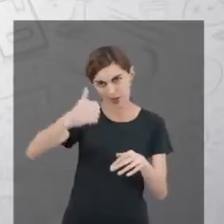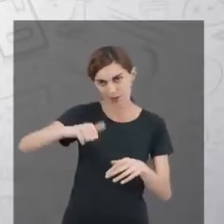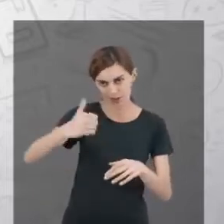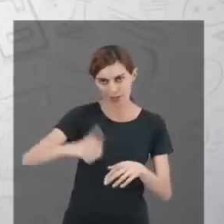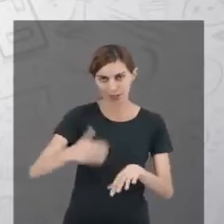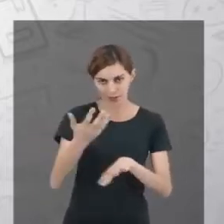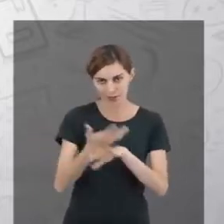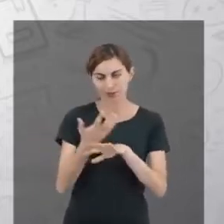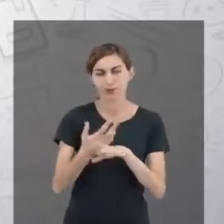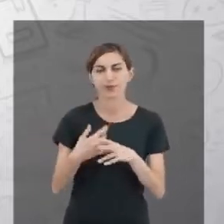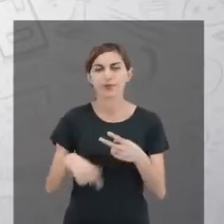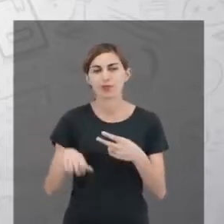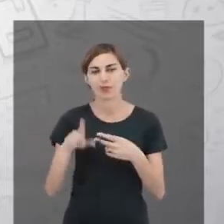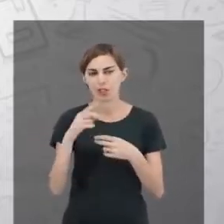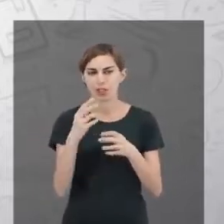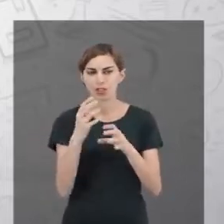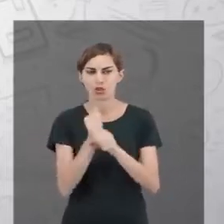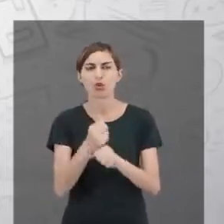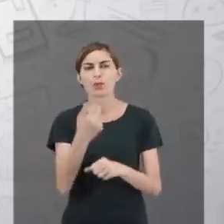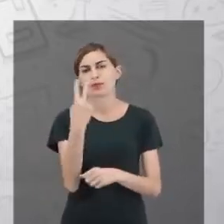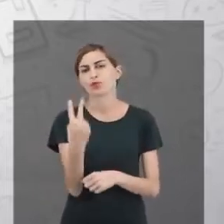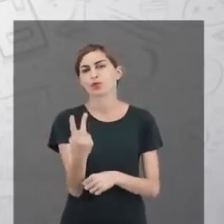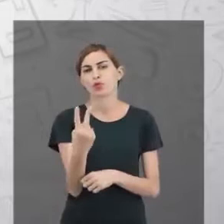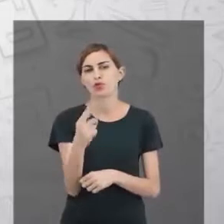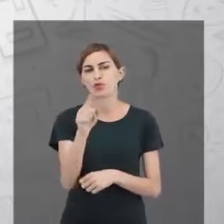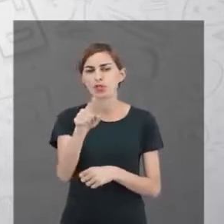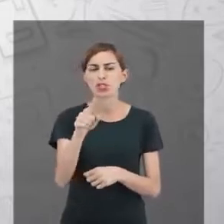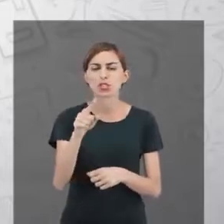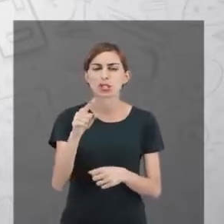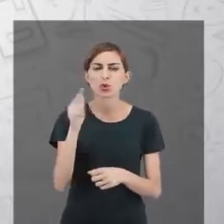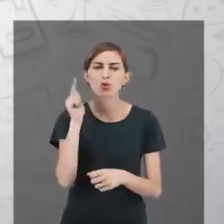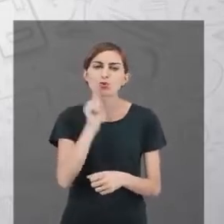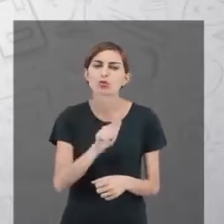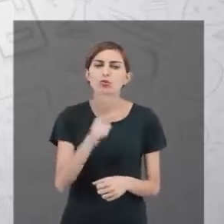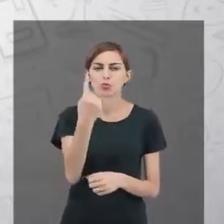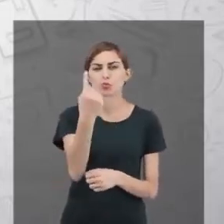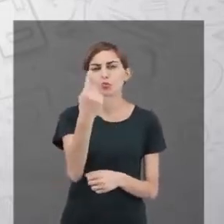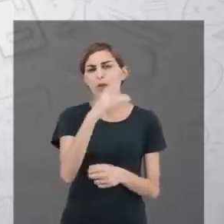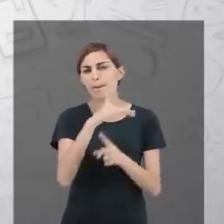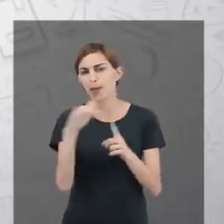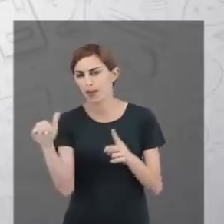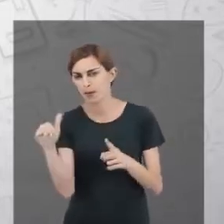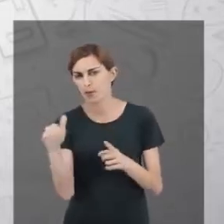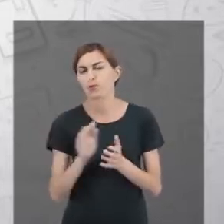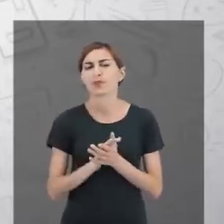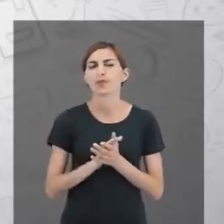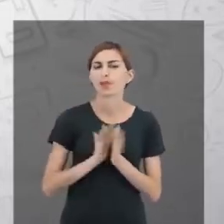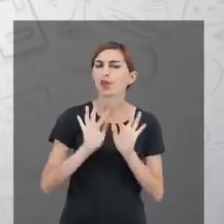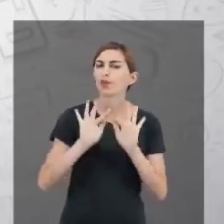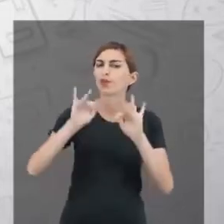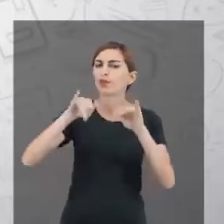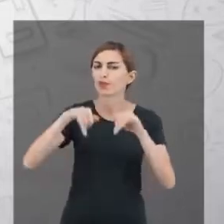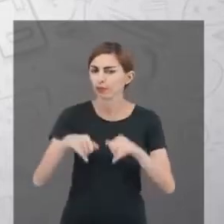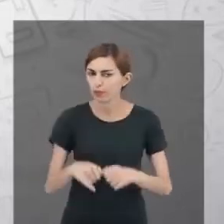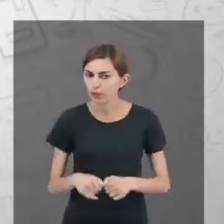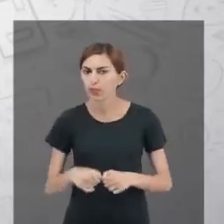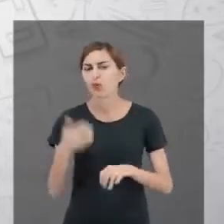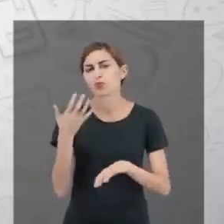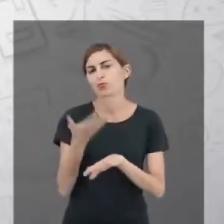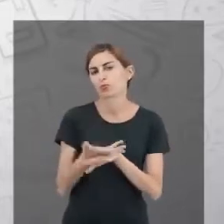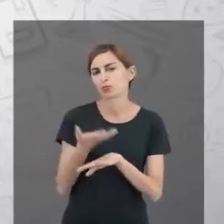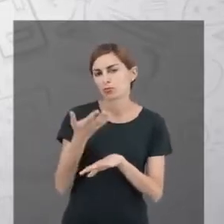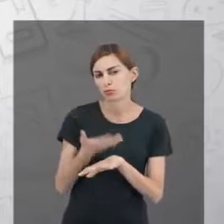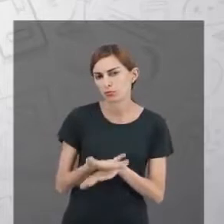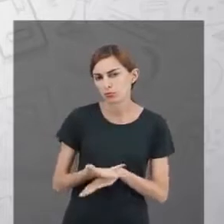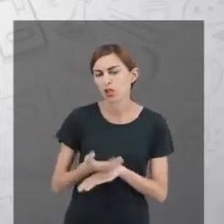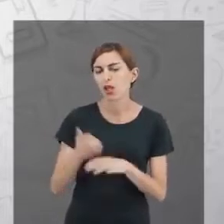cada competência, que vale até dois, você tirou um e-mail. Ok? Aí, ao final da disciplina,